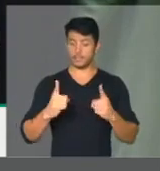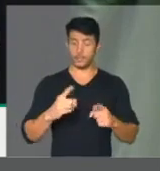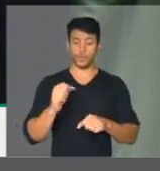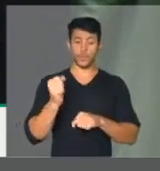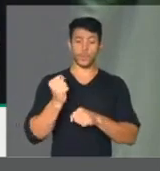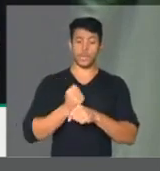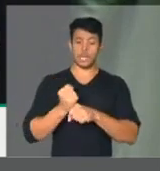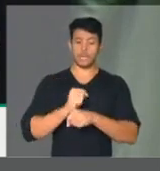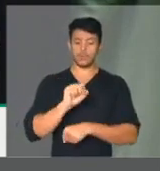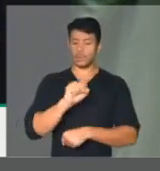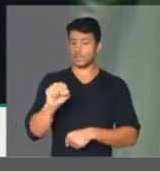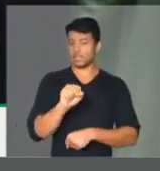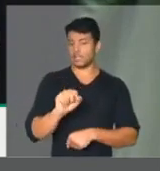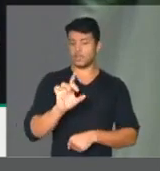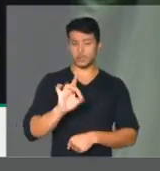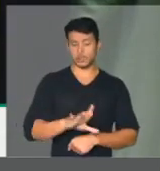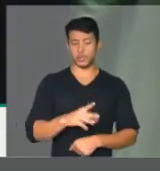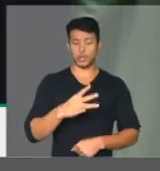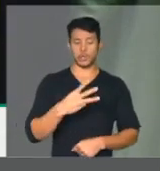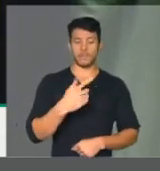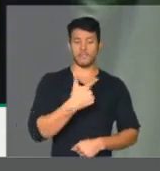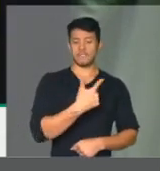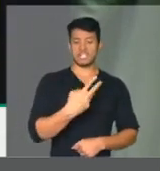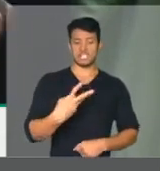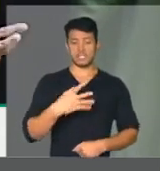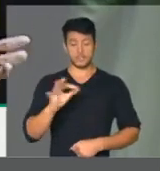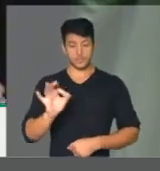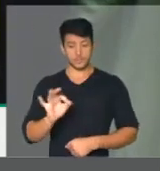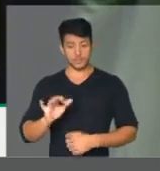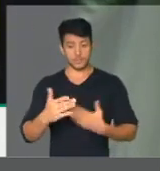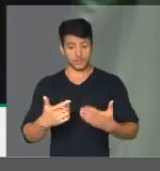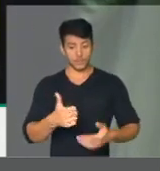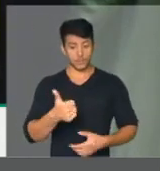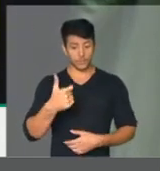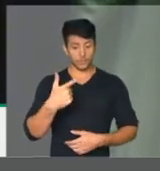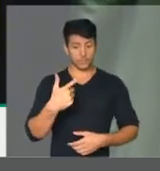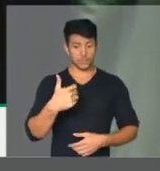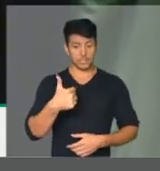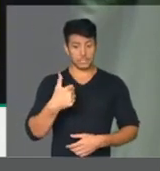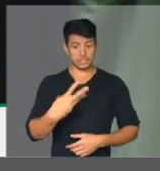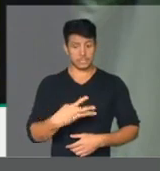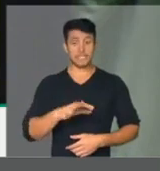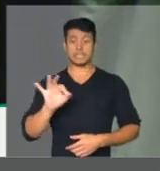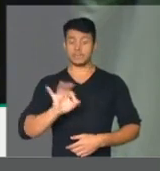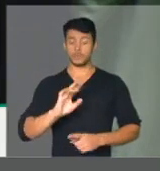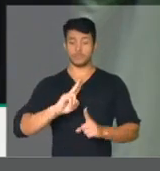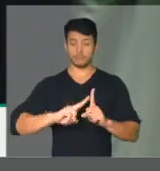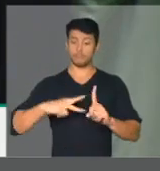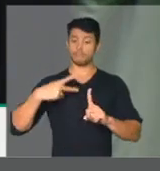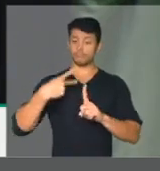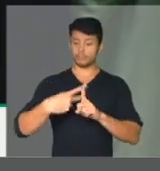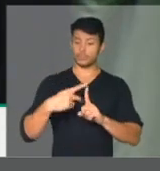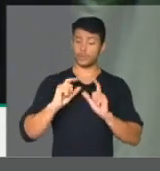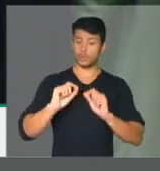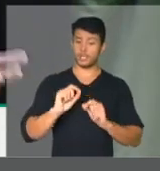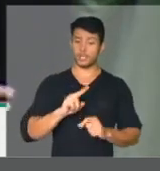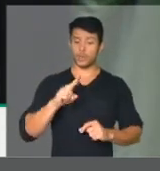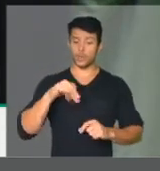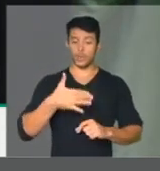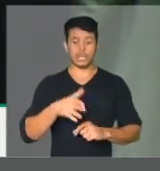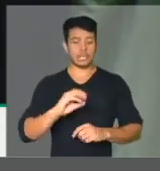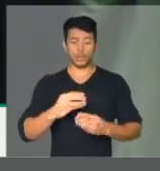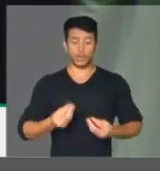arrecadação era apenas de 23%. Em os 13% de aumento da arrecadação do PIB, a União não deu um